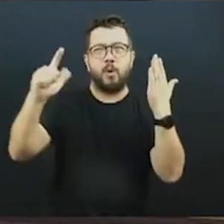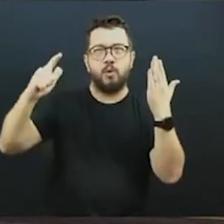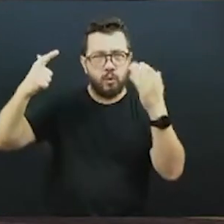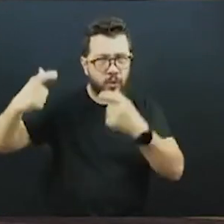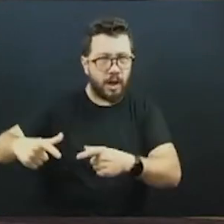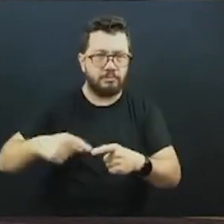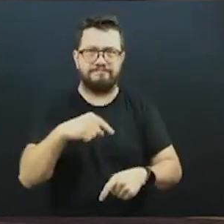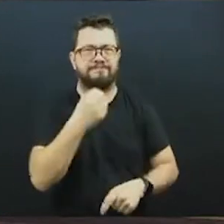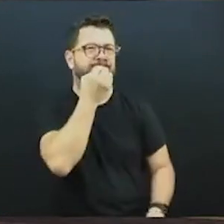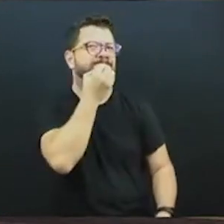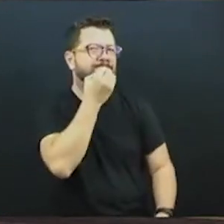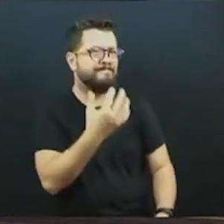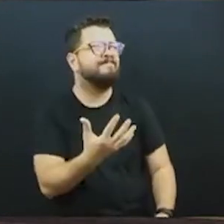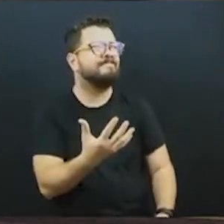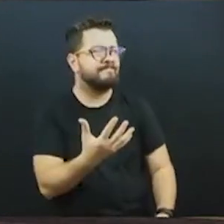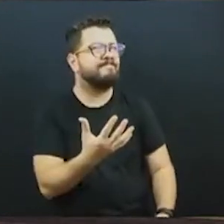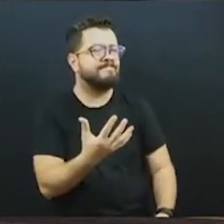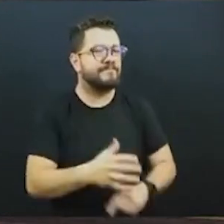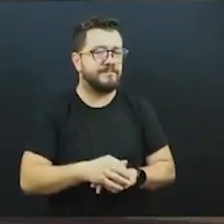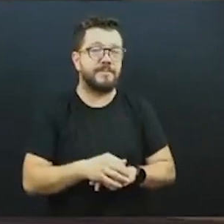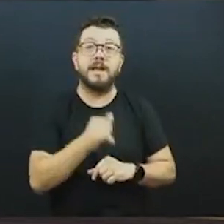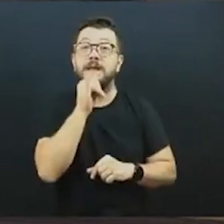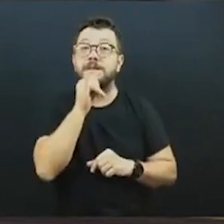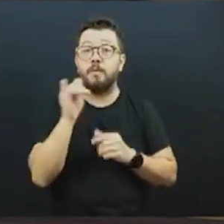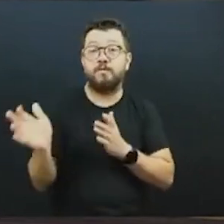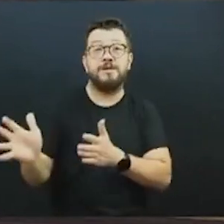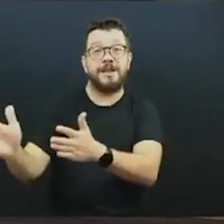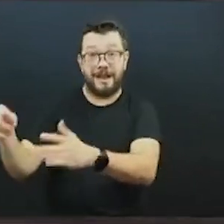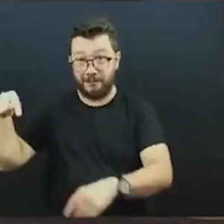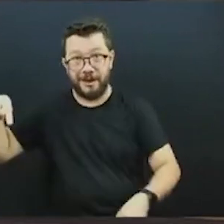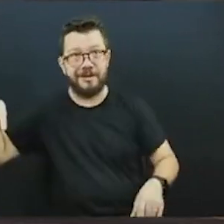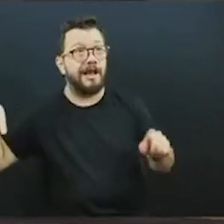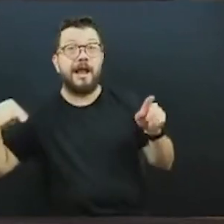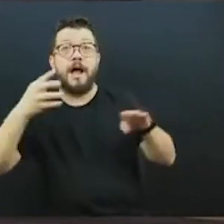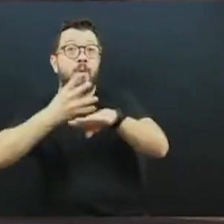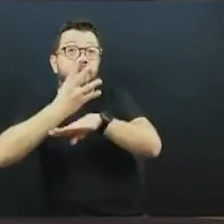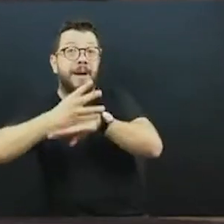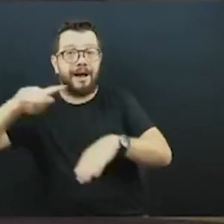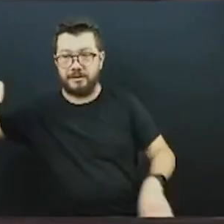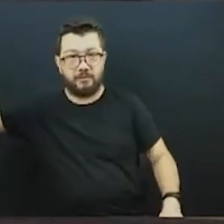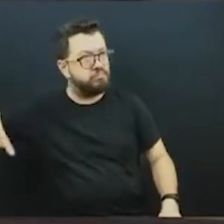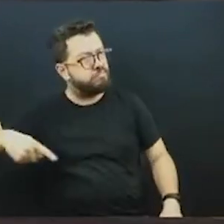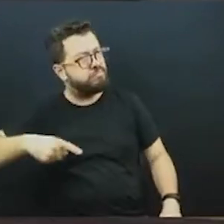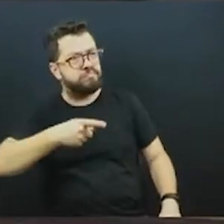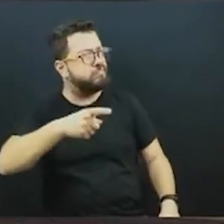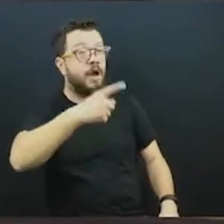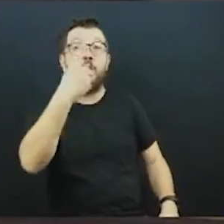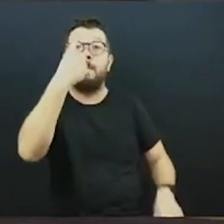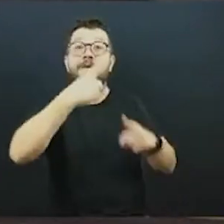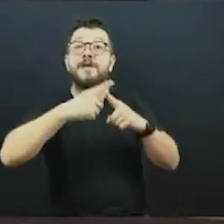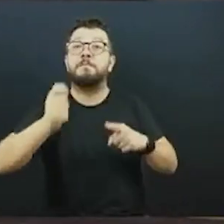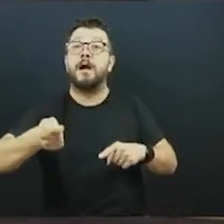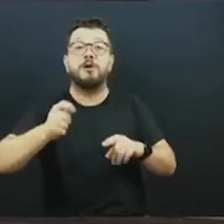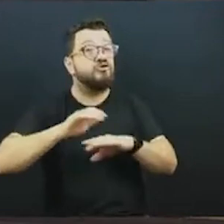Nós podemos ir de Fazenda Rio Grande a quatro barras com uma passagem. Então, é um